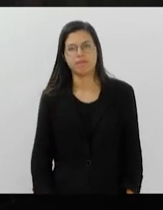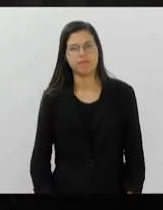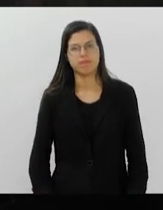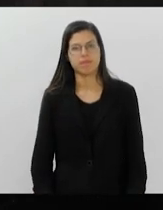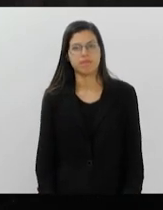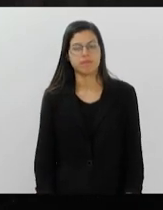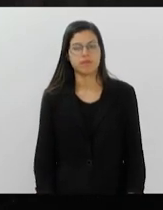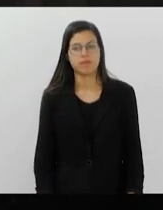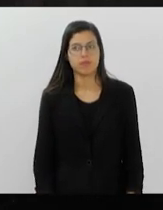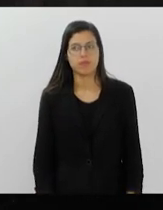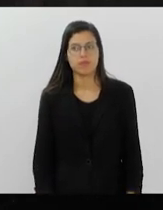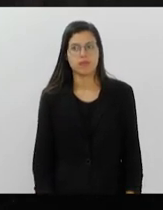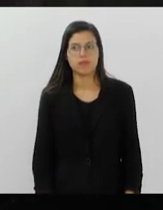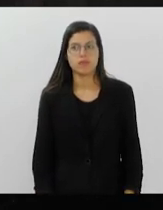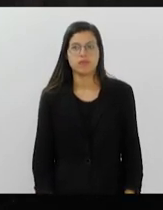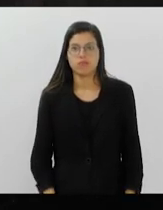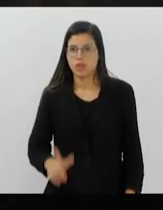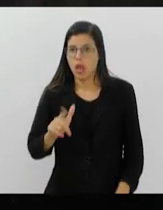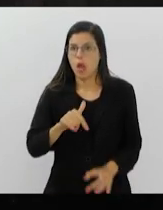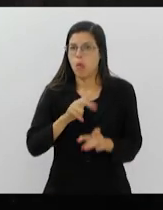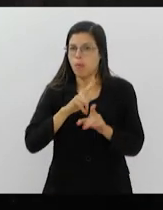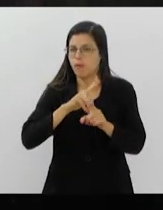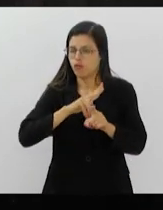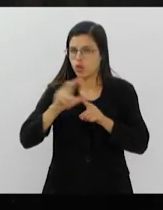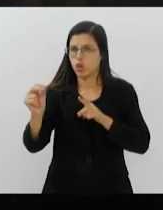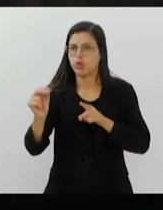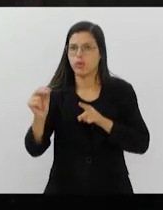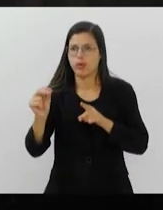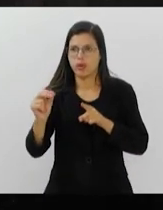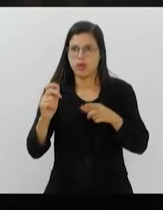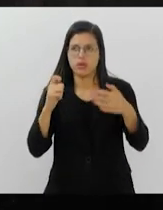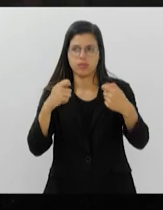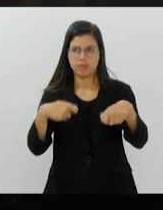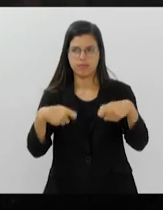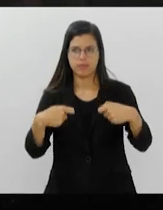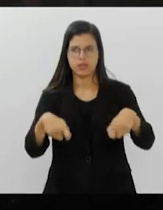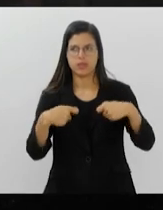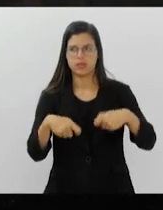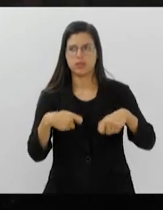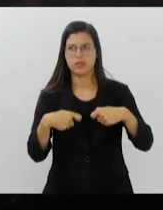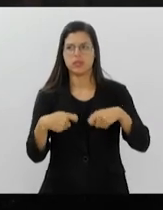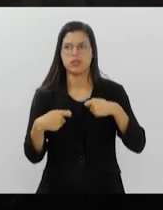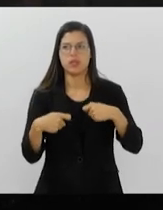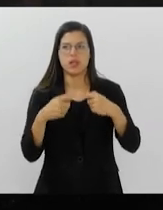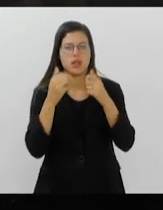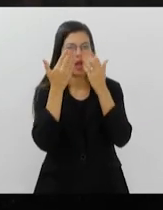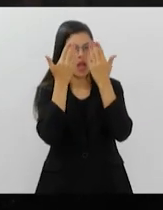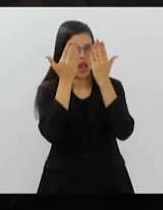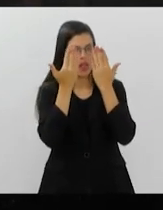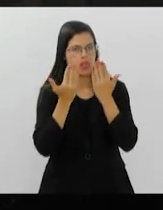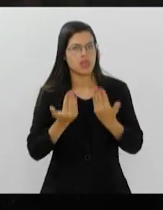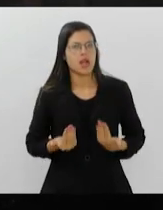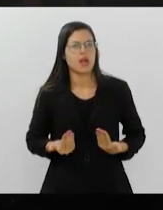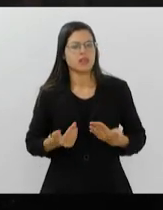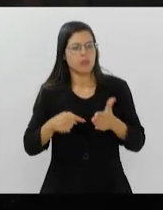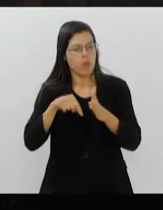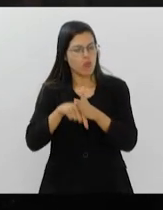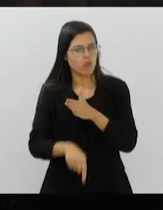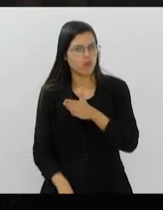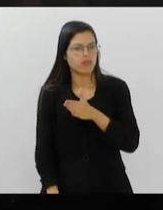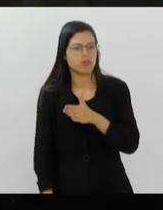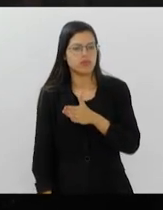É um feito que necessita uma análise profunda